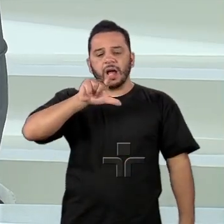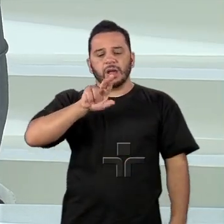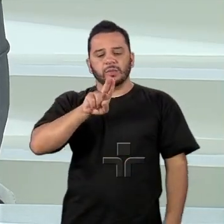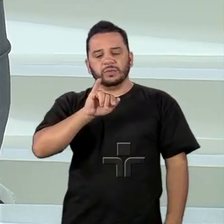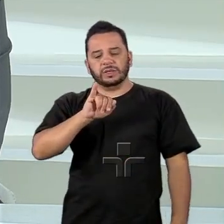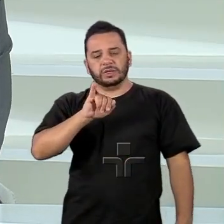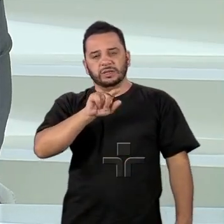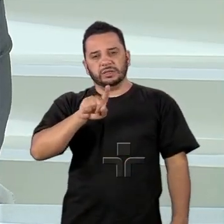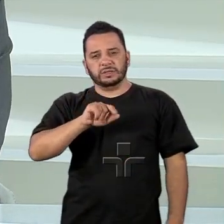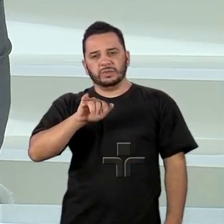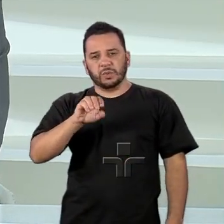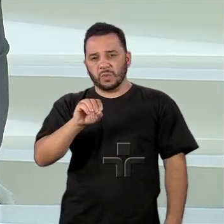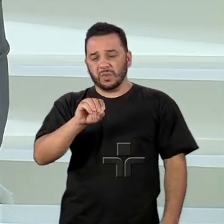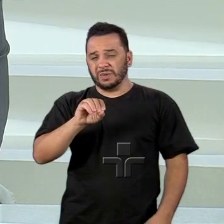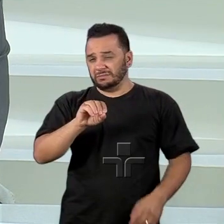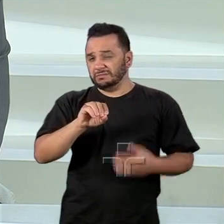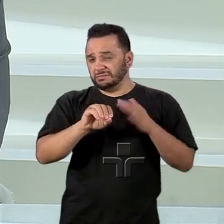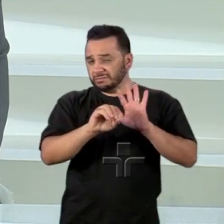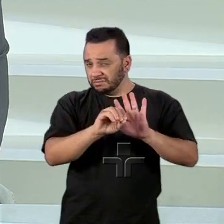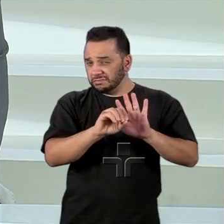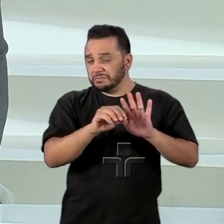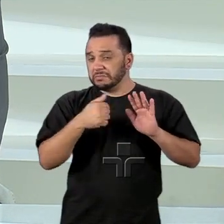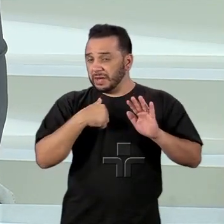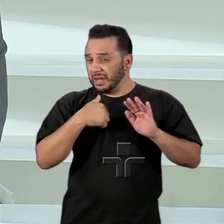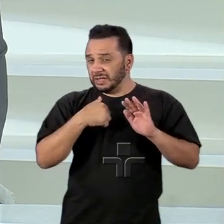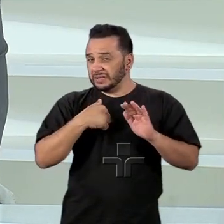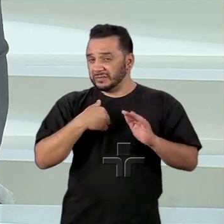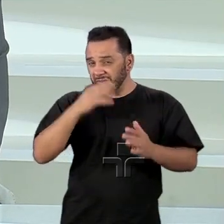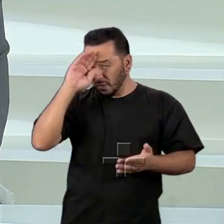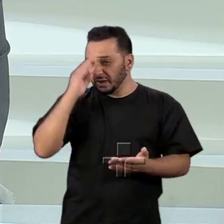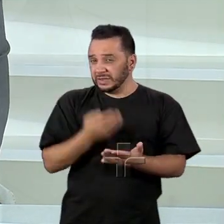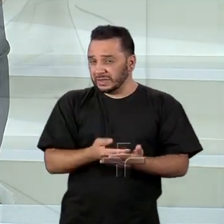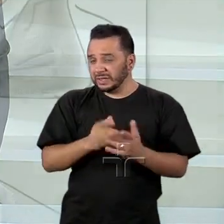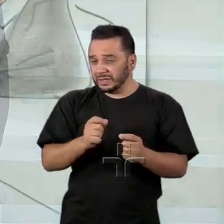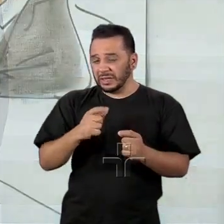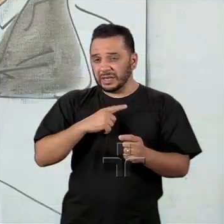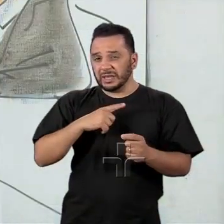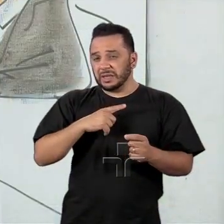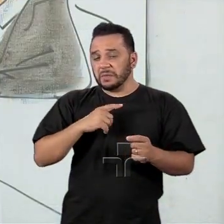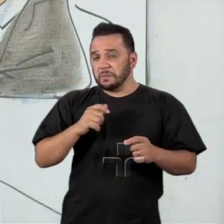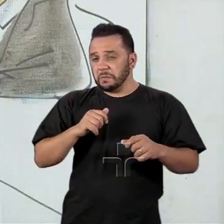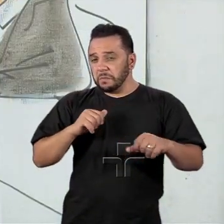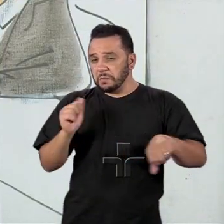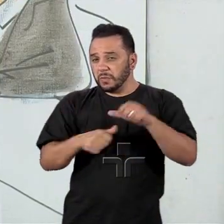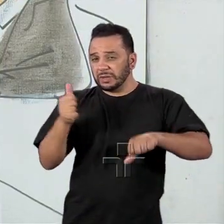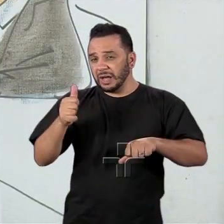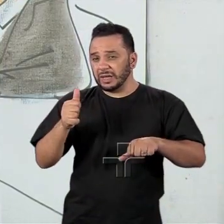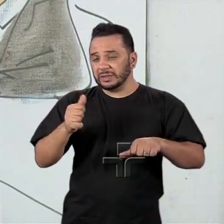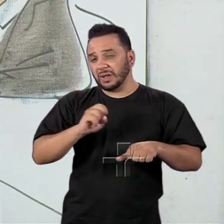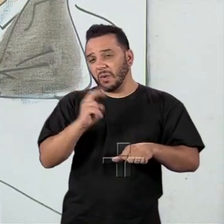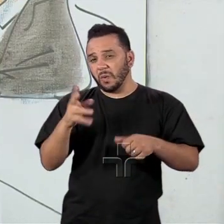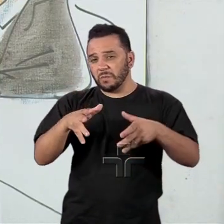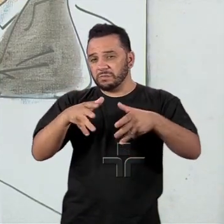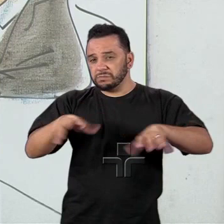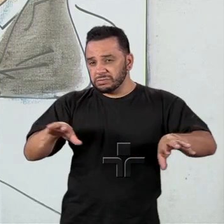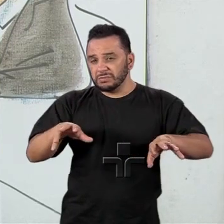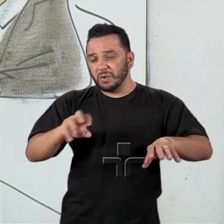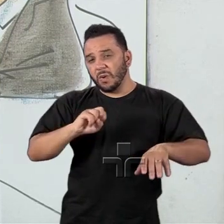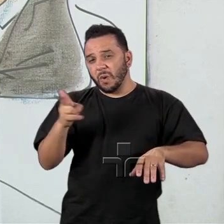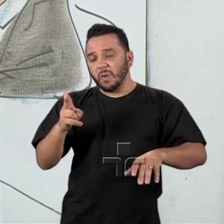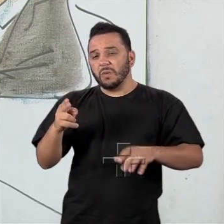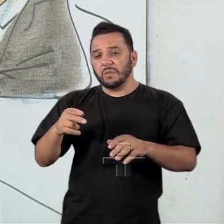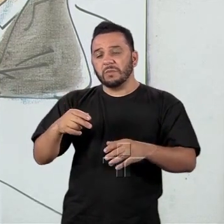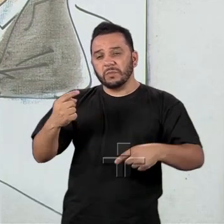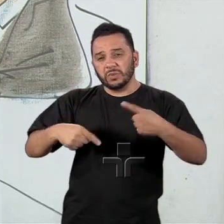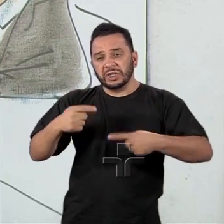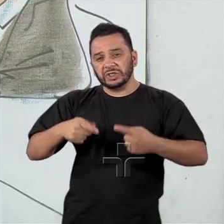pouco de incerteza se isso realmente vai se verificar. Ou seja, se não vai haver uma ruptura ou uma política externa mais radical do